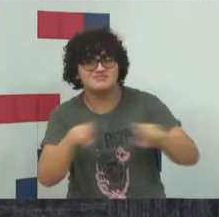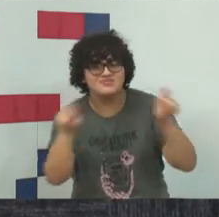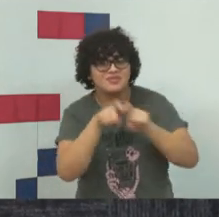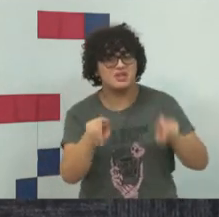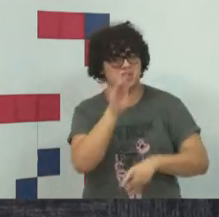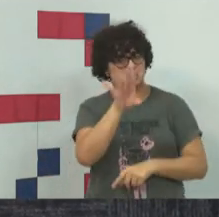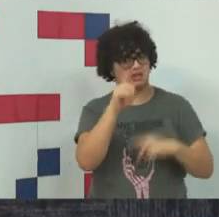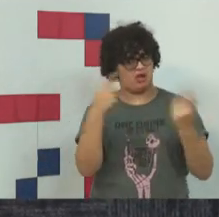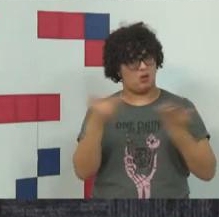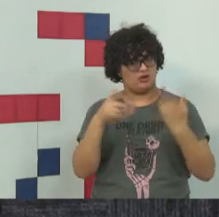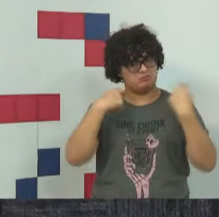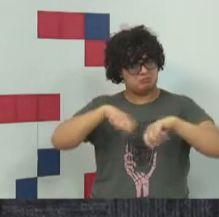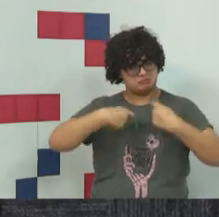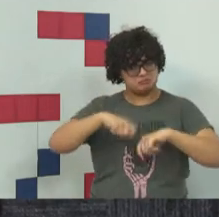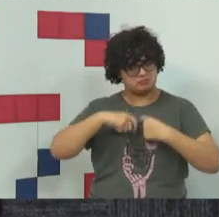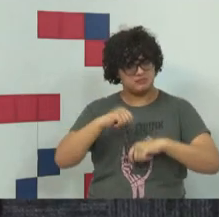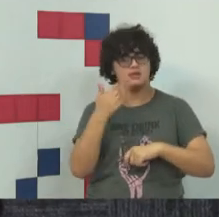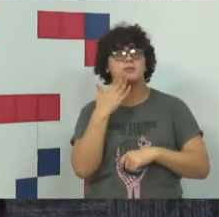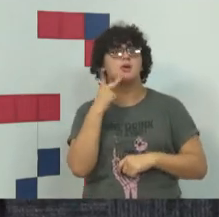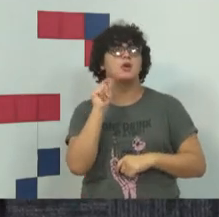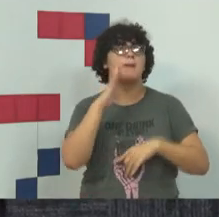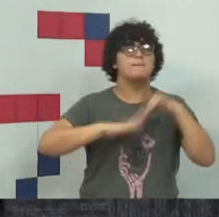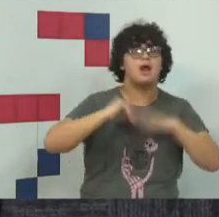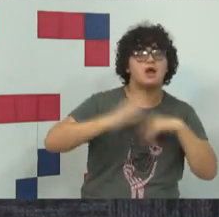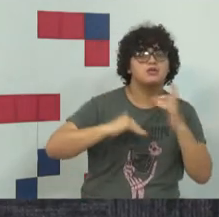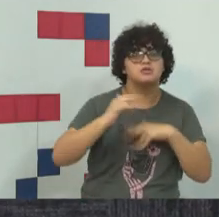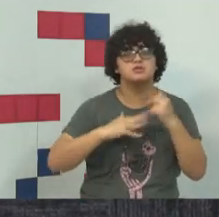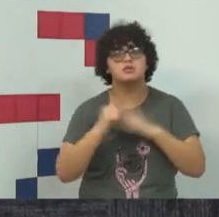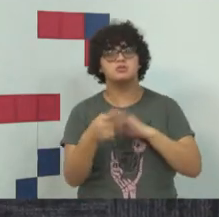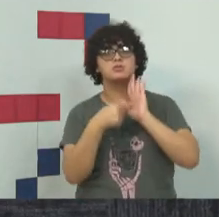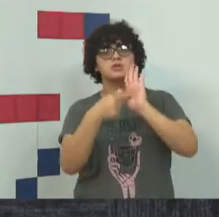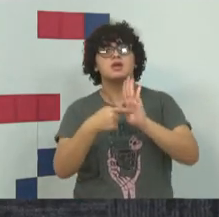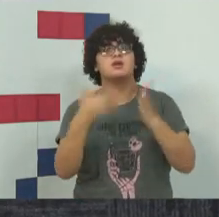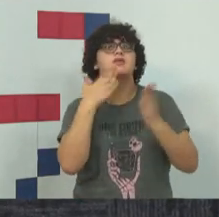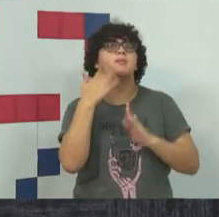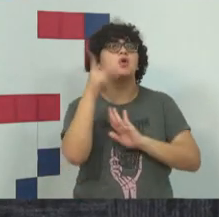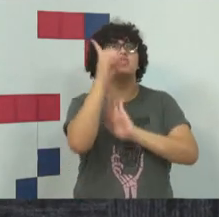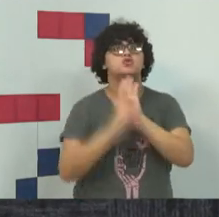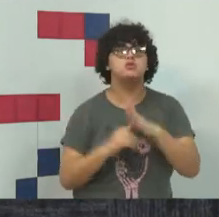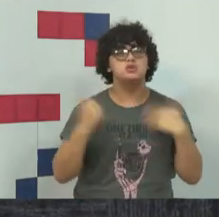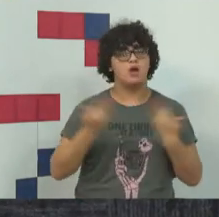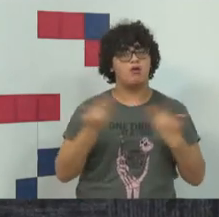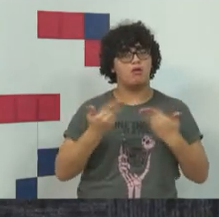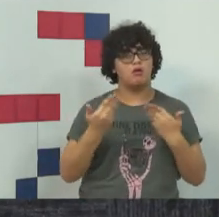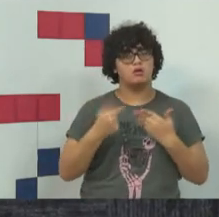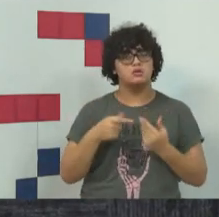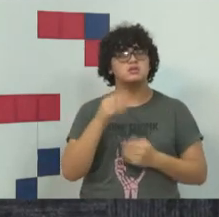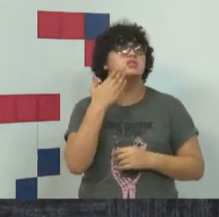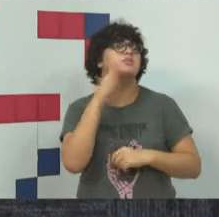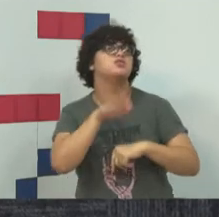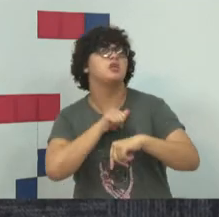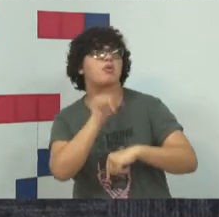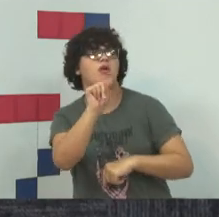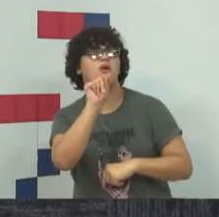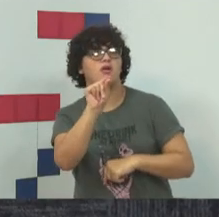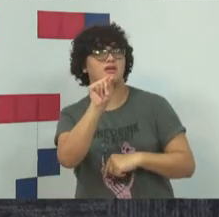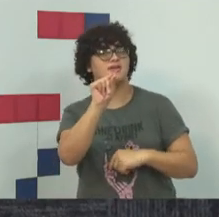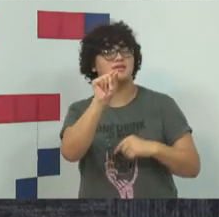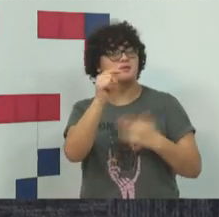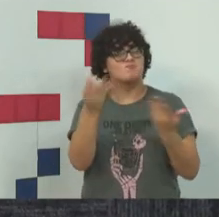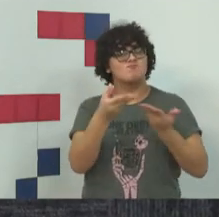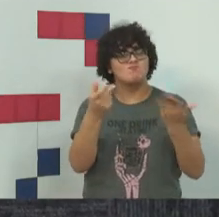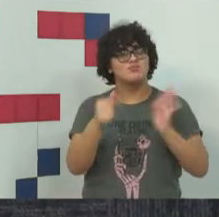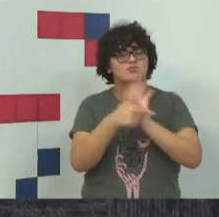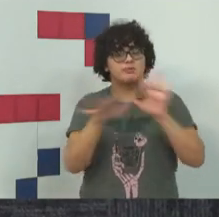necessariamente são praticados através da informática e que o direito penal clássico ortodoxo chama de crimes de forma